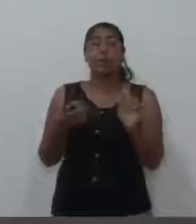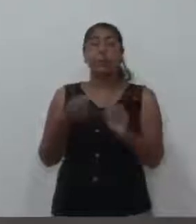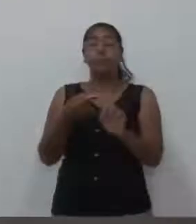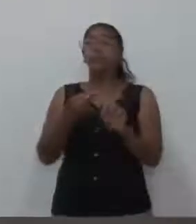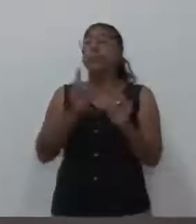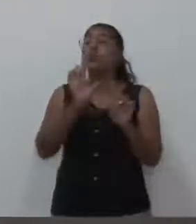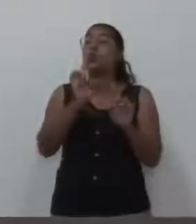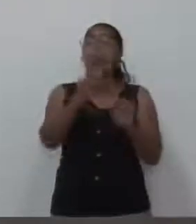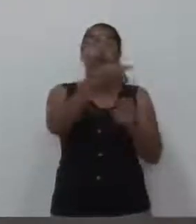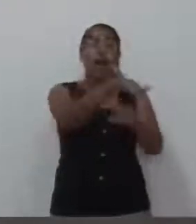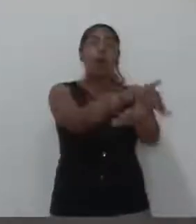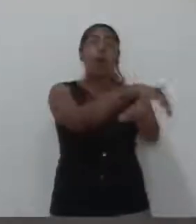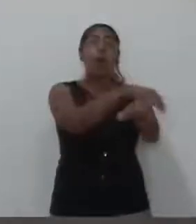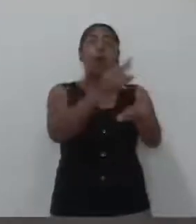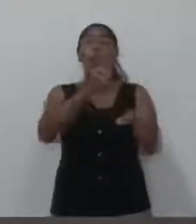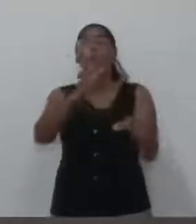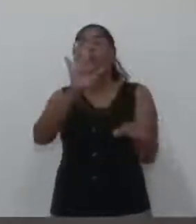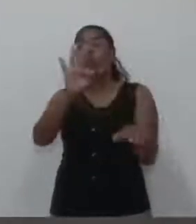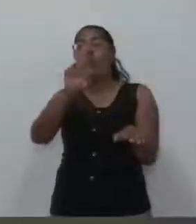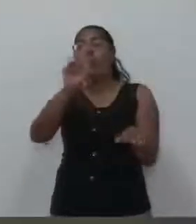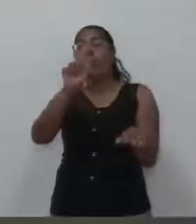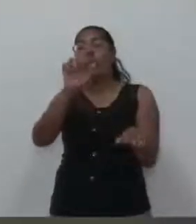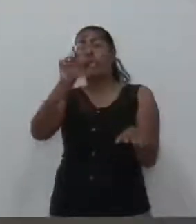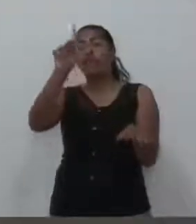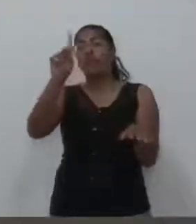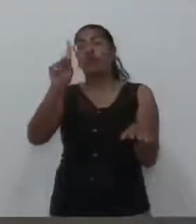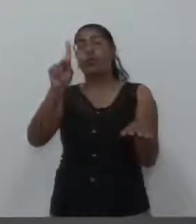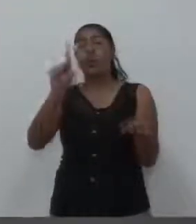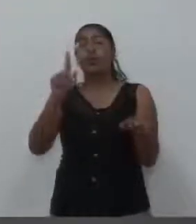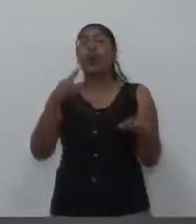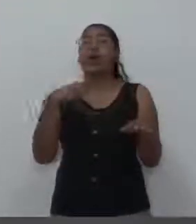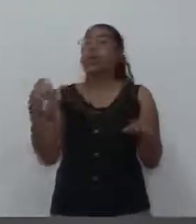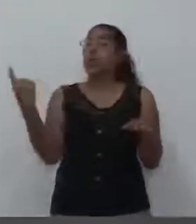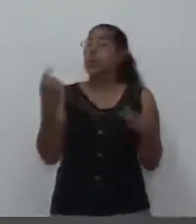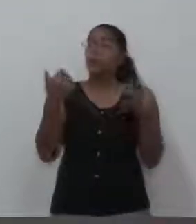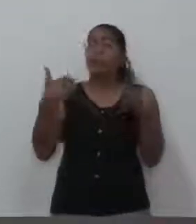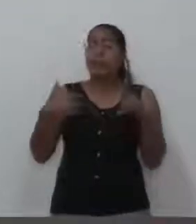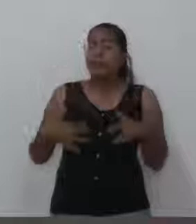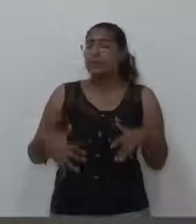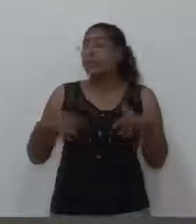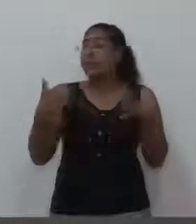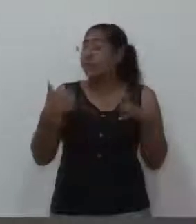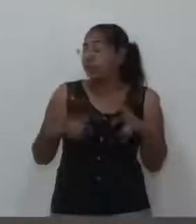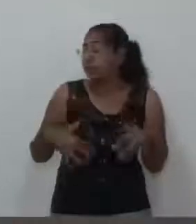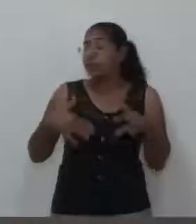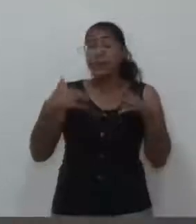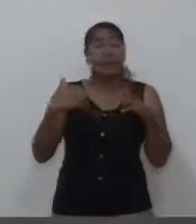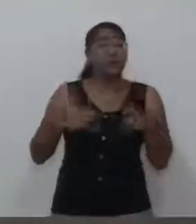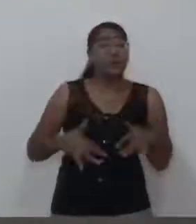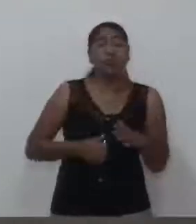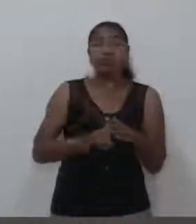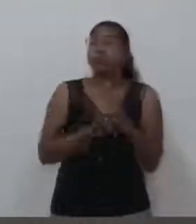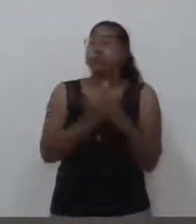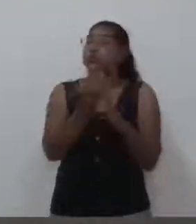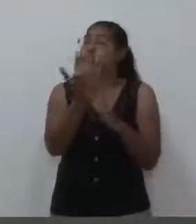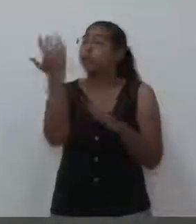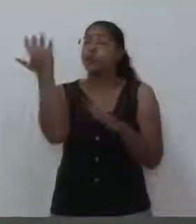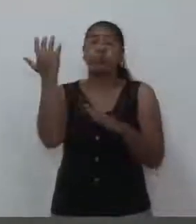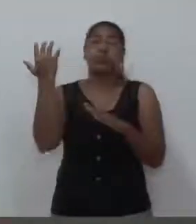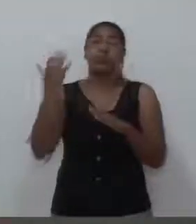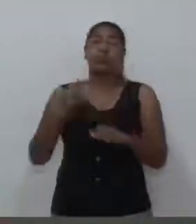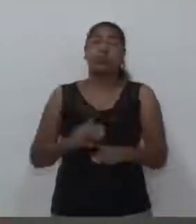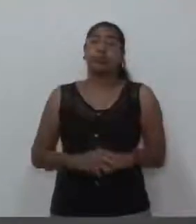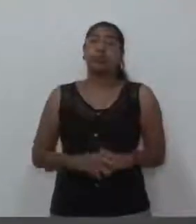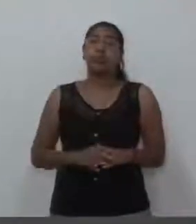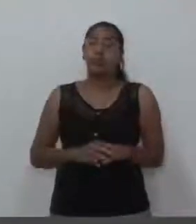trecho. E daí a gente vê, apesar da exaustiva explicação a respeito, algumas, volto a dizer,